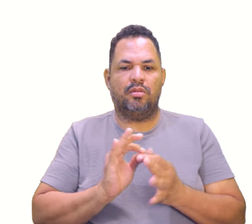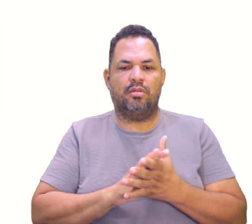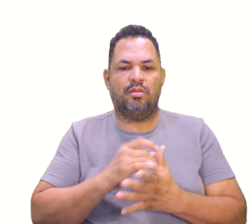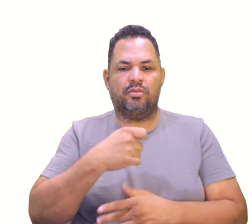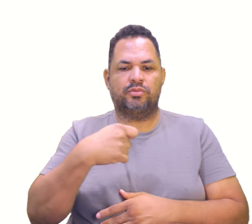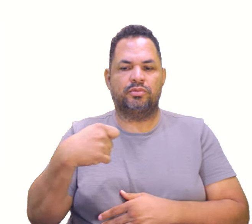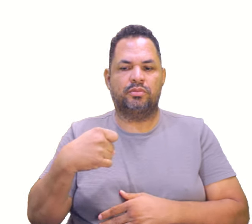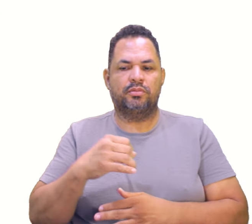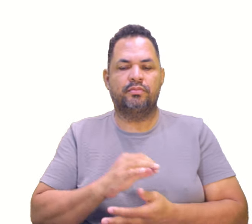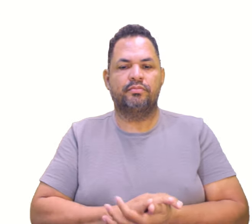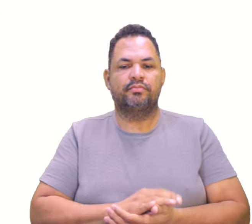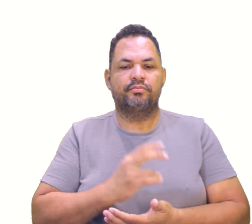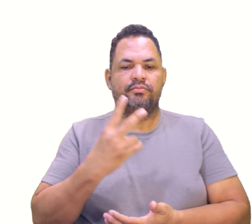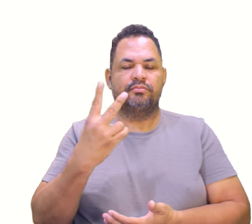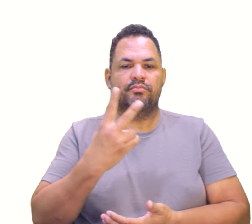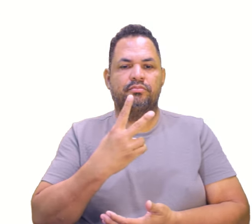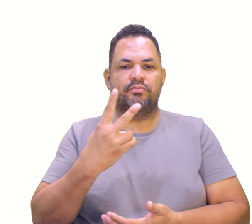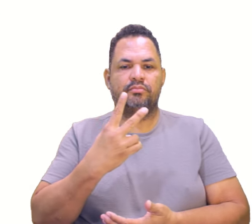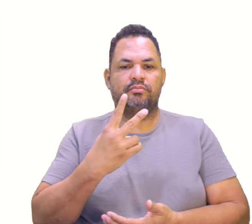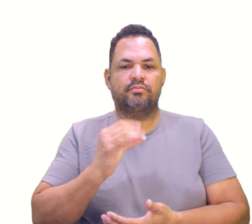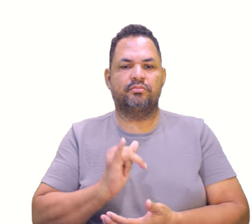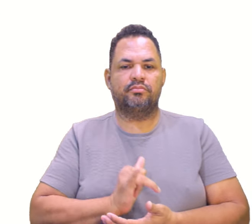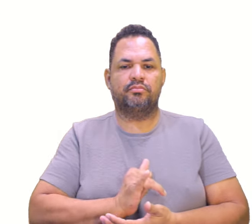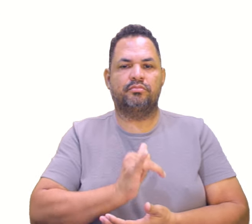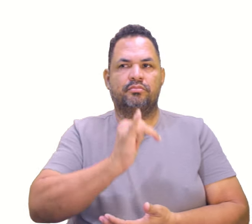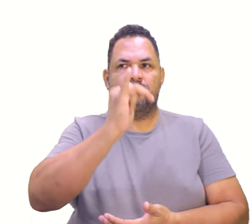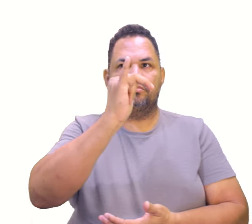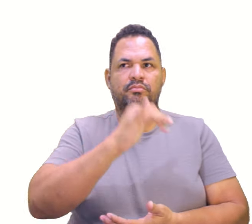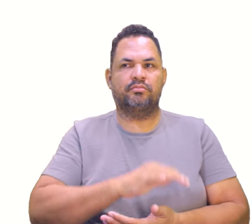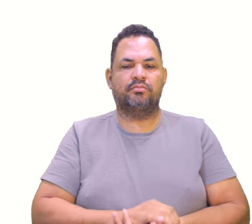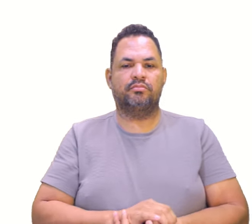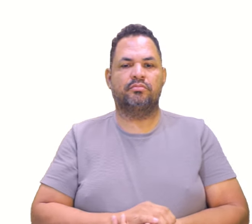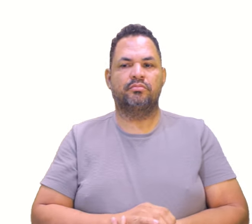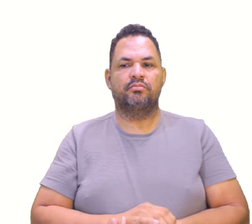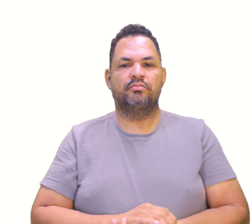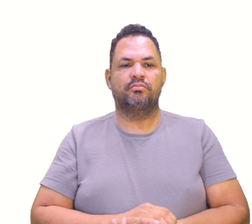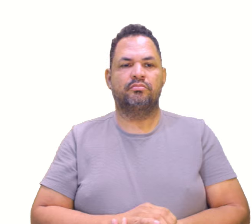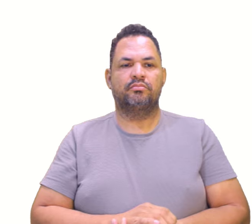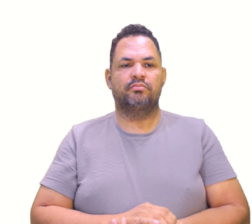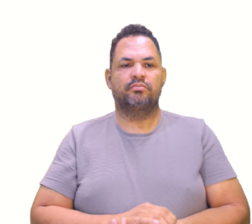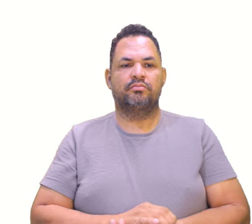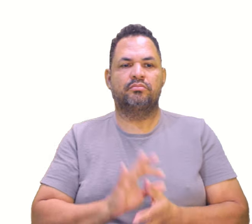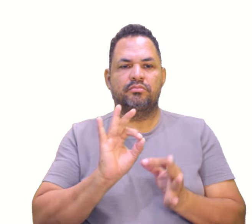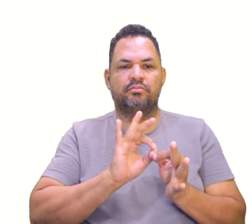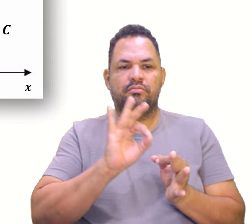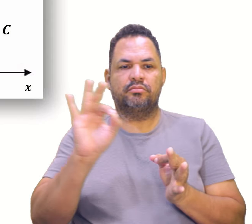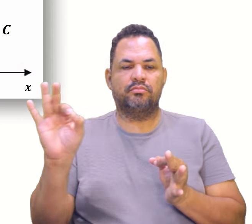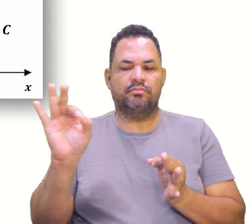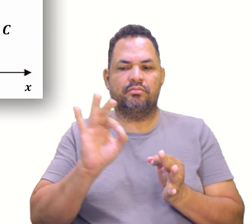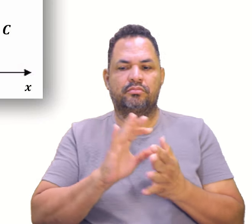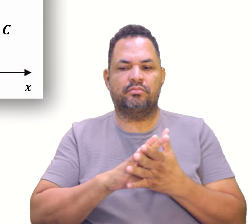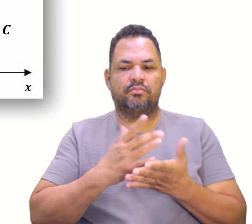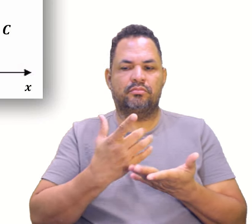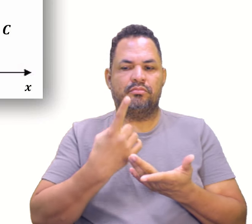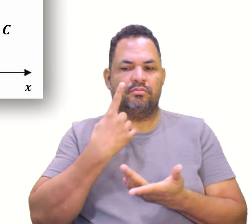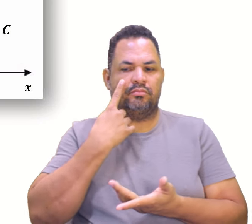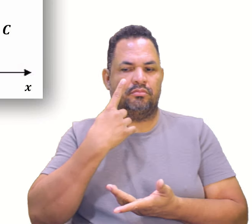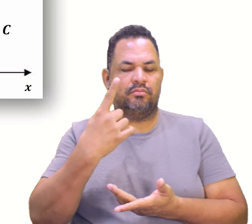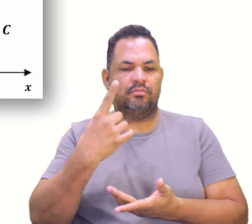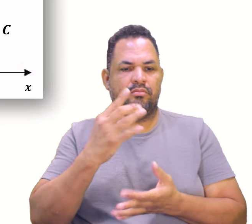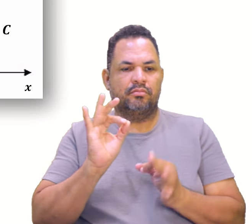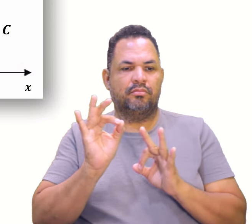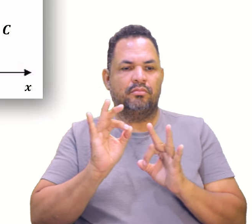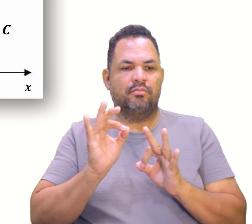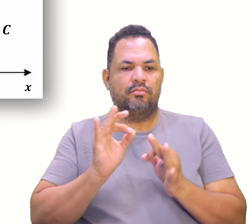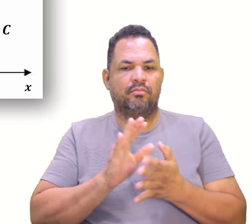X. E o segundo, o eixo Y, das ordenadas. Fechou. Na distância entre dois pontos, a gente viu que é um comprimento